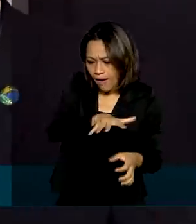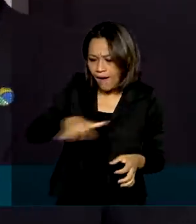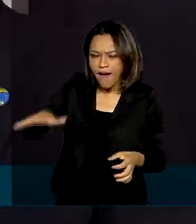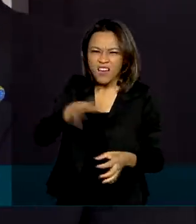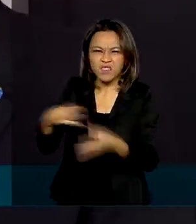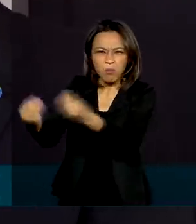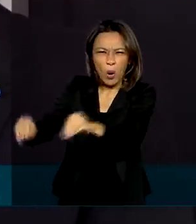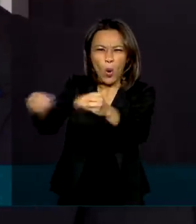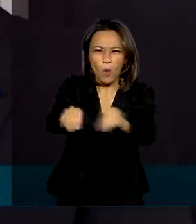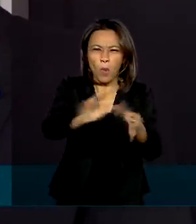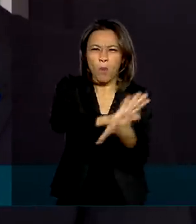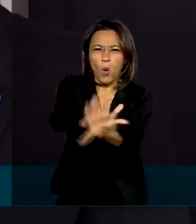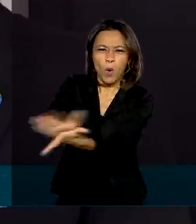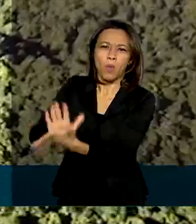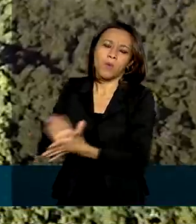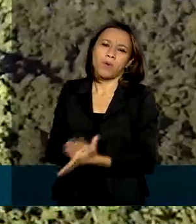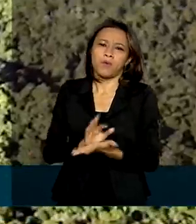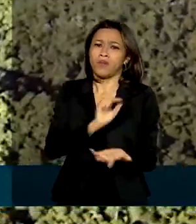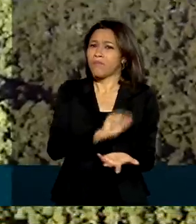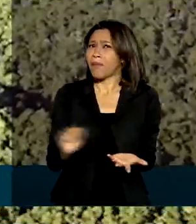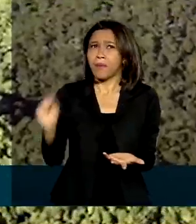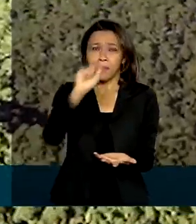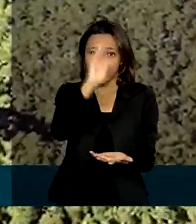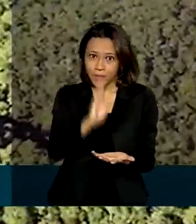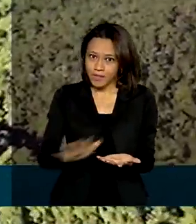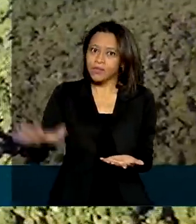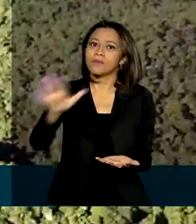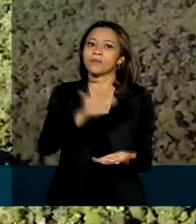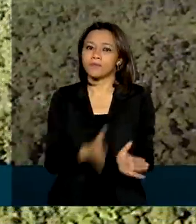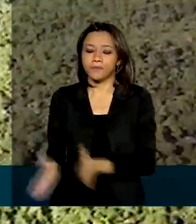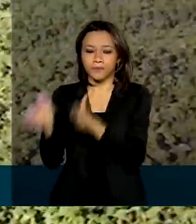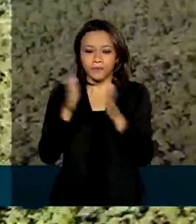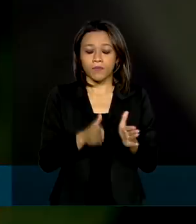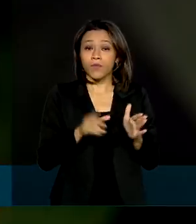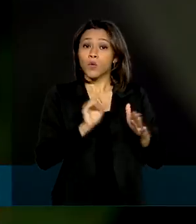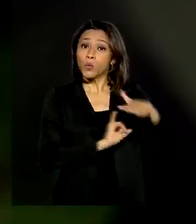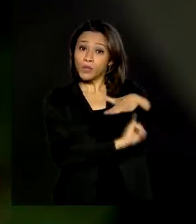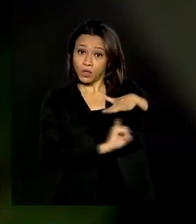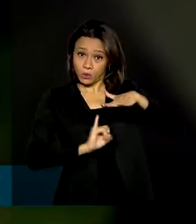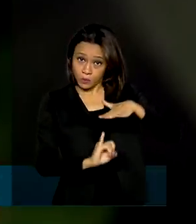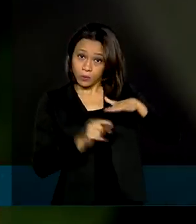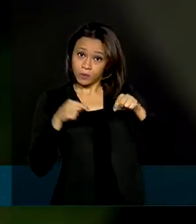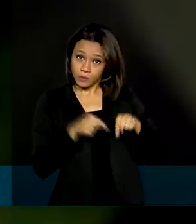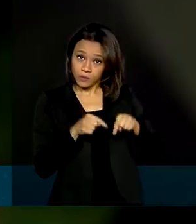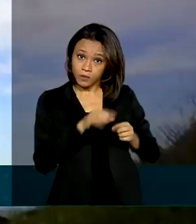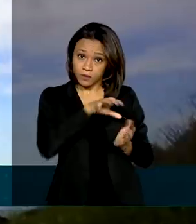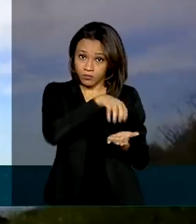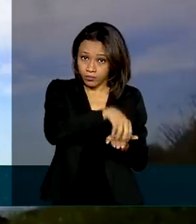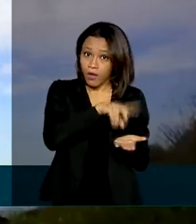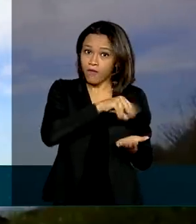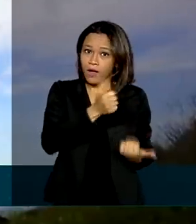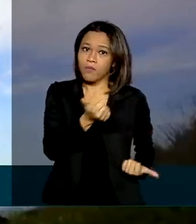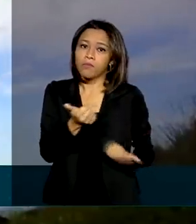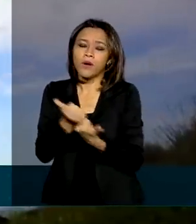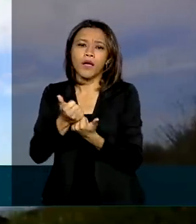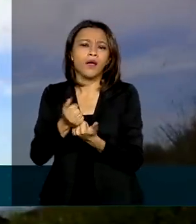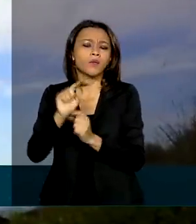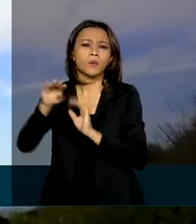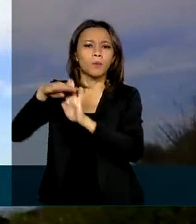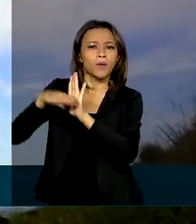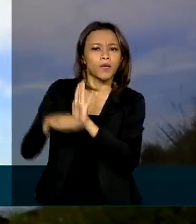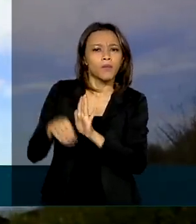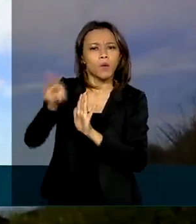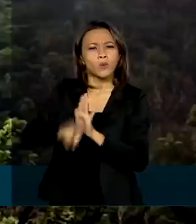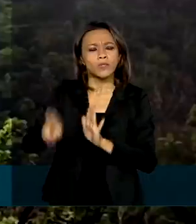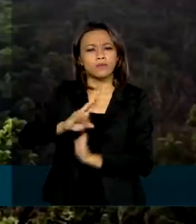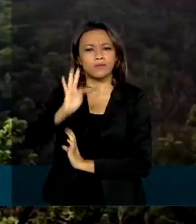diversos biomas do Brasil. O Instituto Mata Atlântica vai contribuir com o programa utilizando técnicas